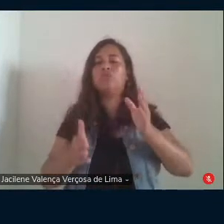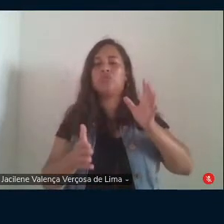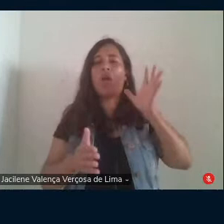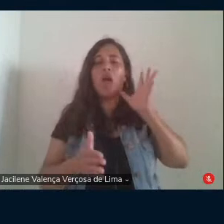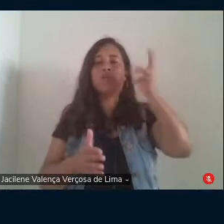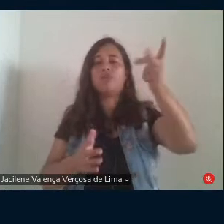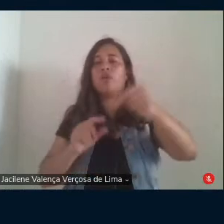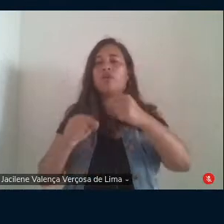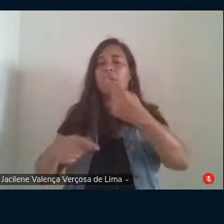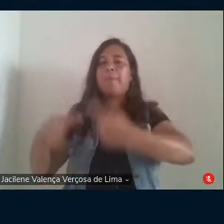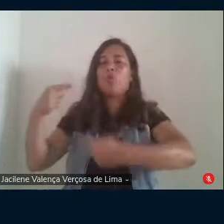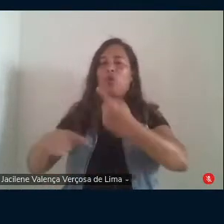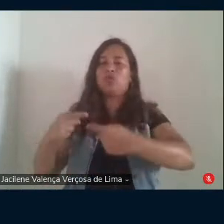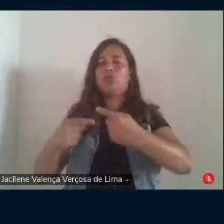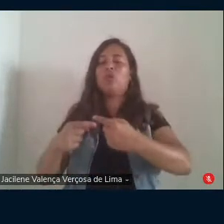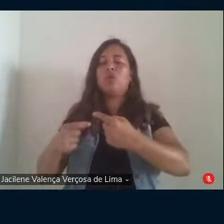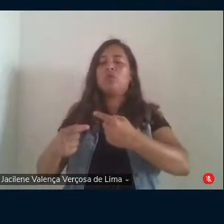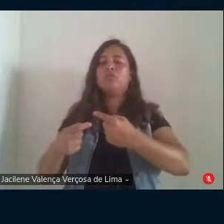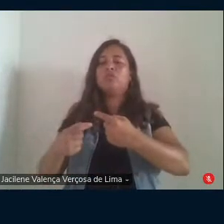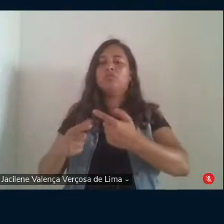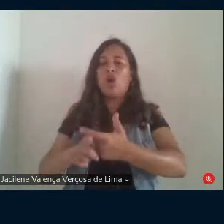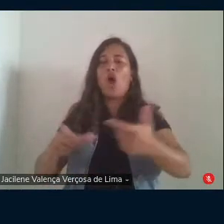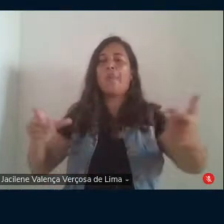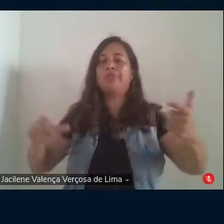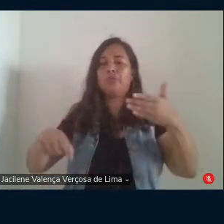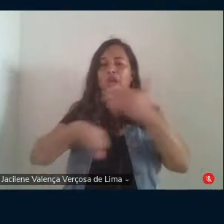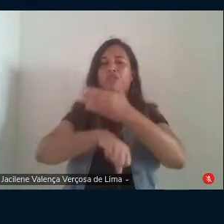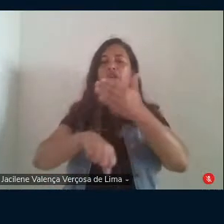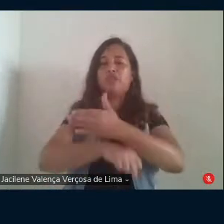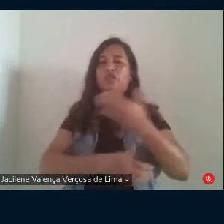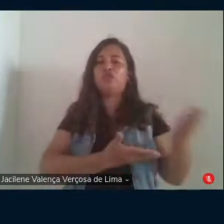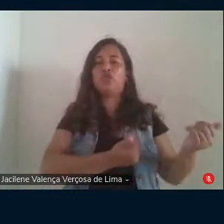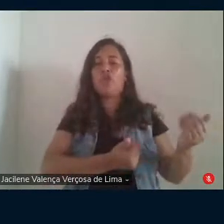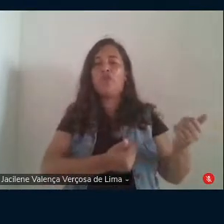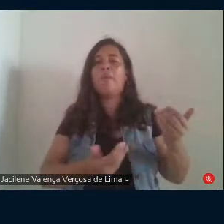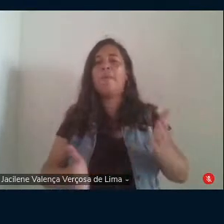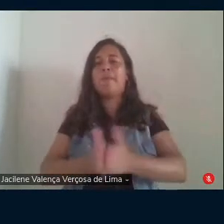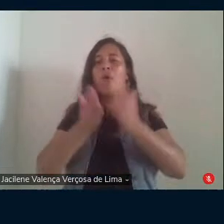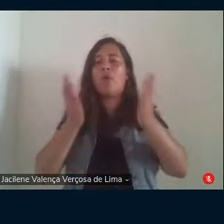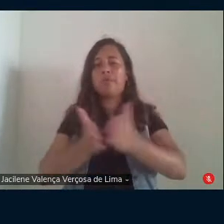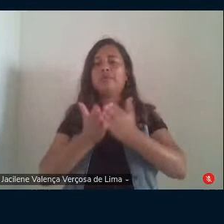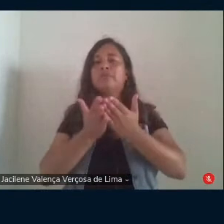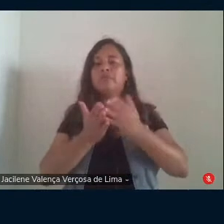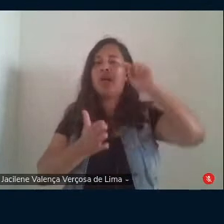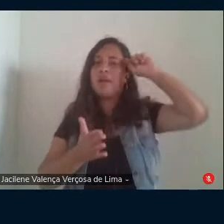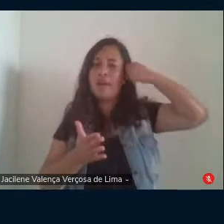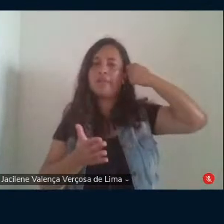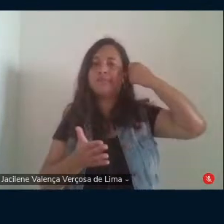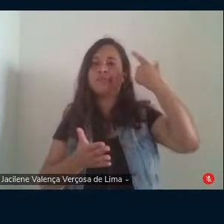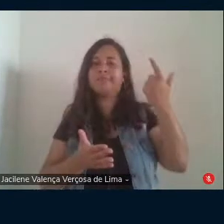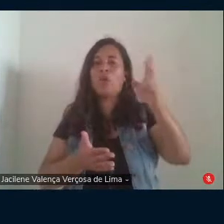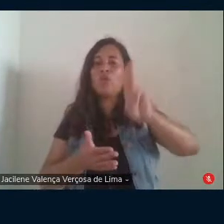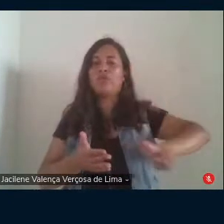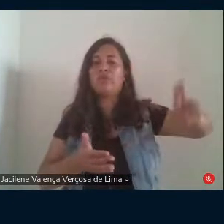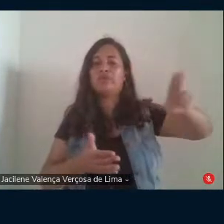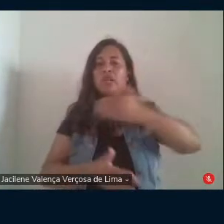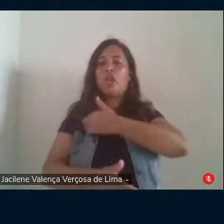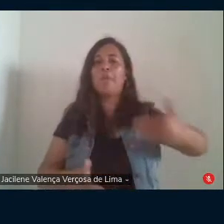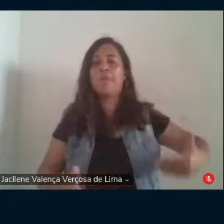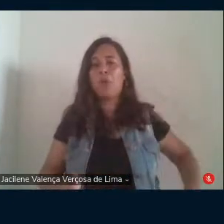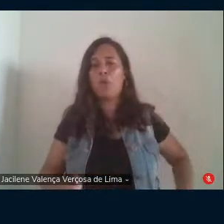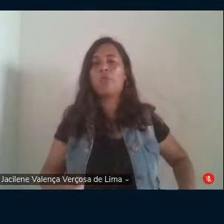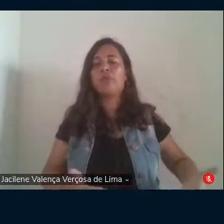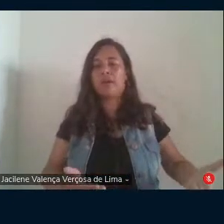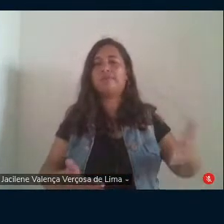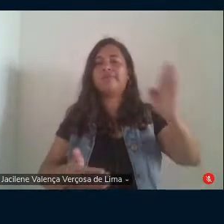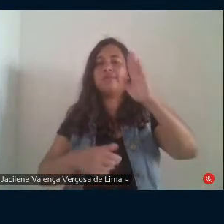de expandir o acesso e permanência de jovens pobres e negros nas universidades públicas desse país instigou o atentado contra a